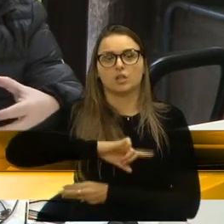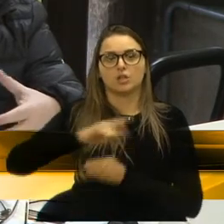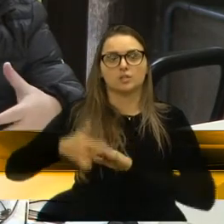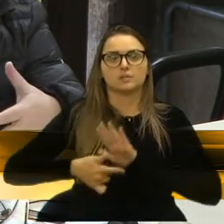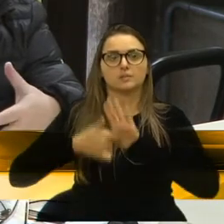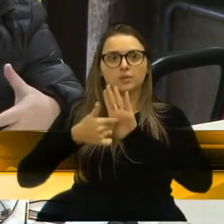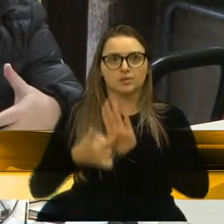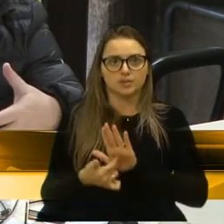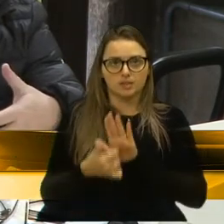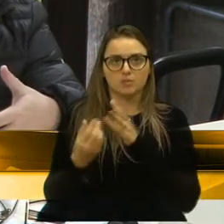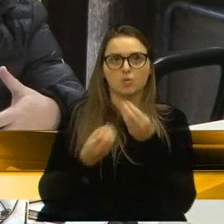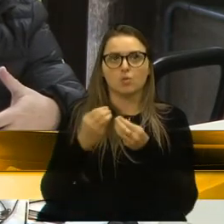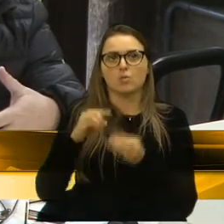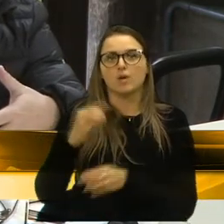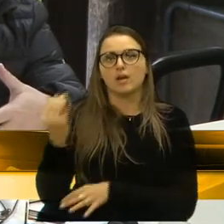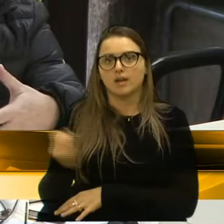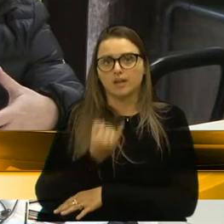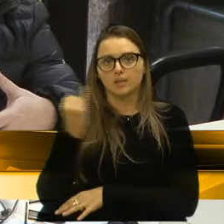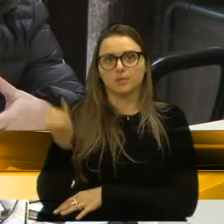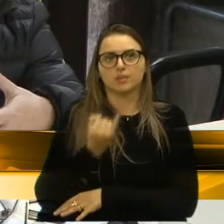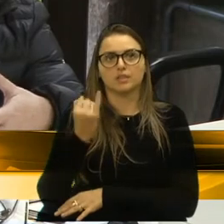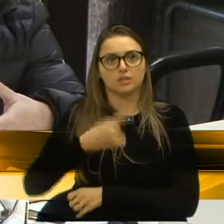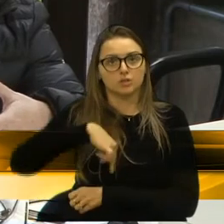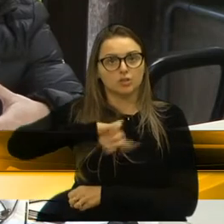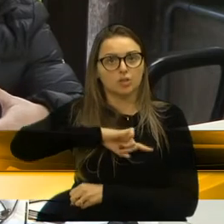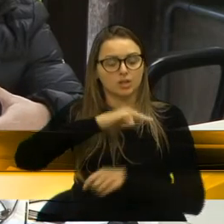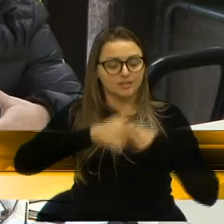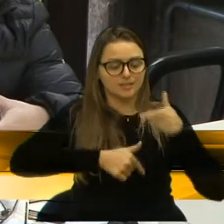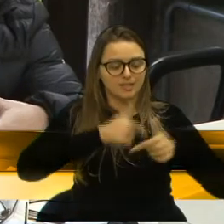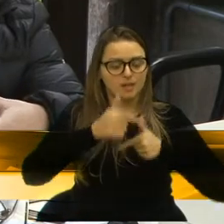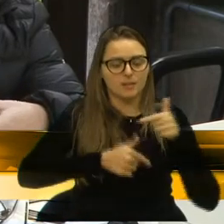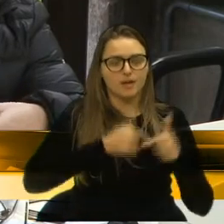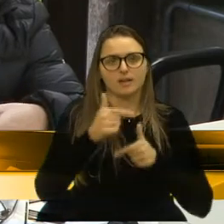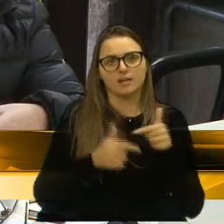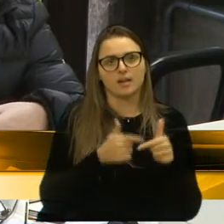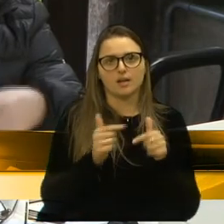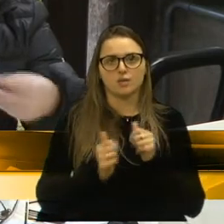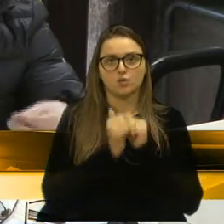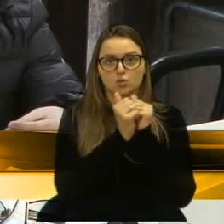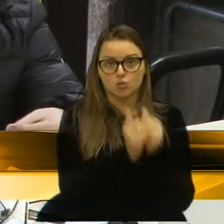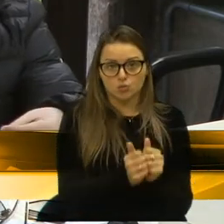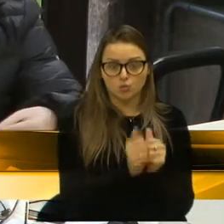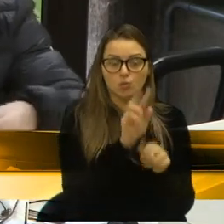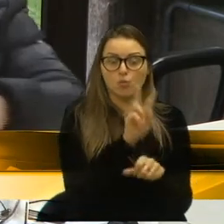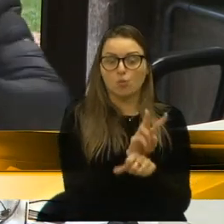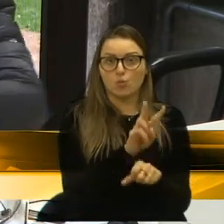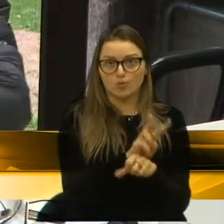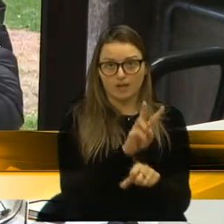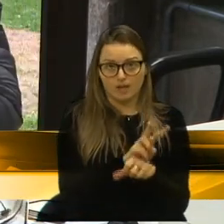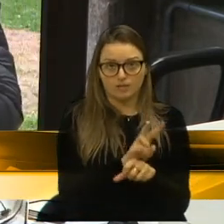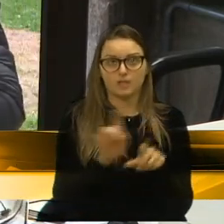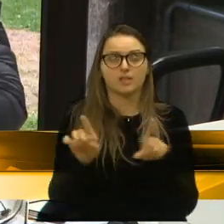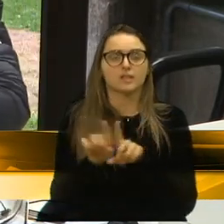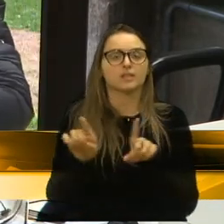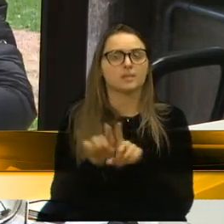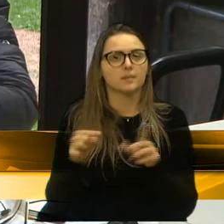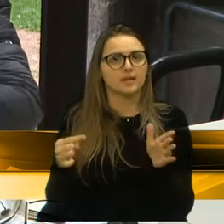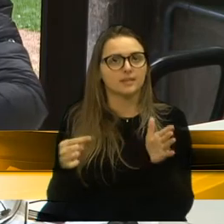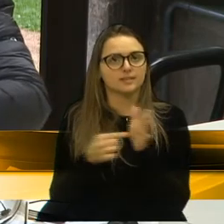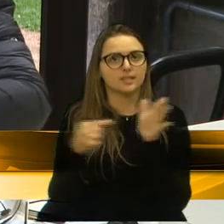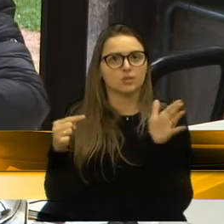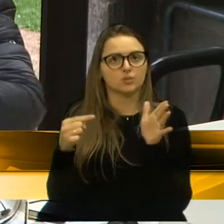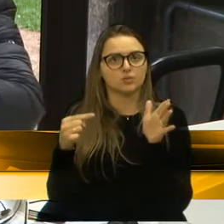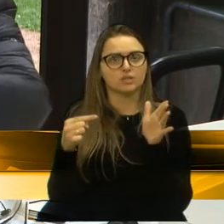sociedade, a importância de nós trabalharmos a questão da prevenção e denunciar as